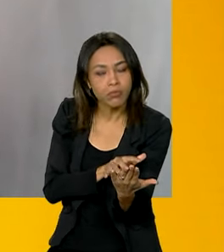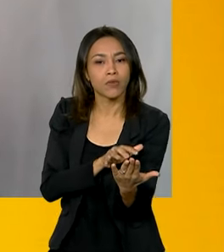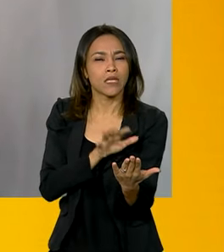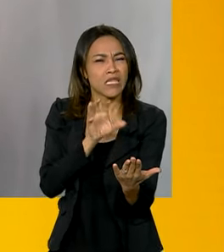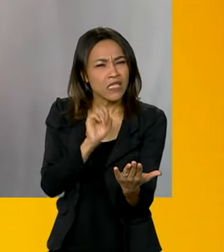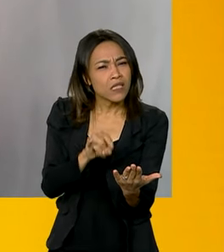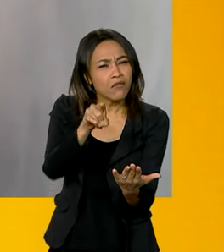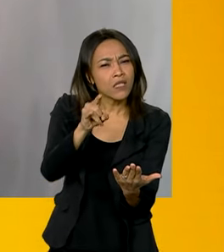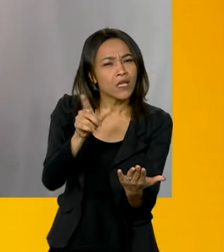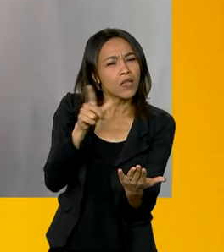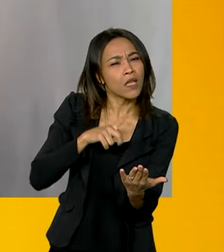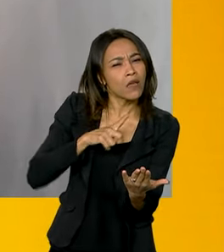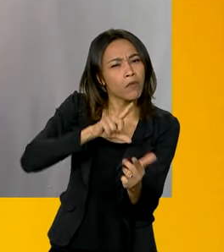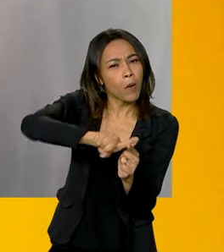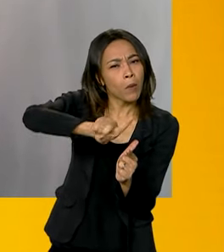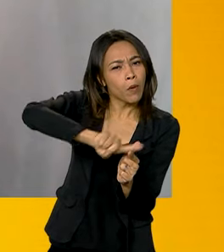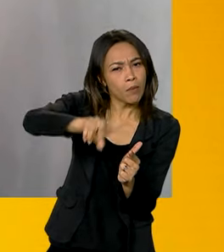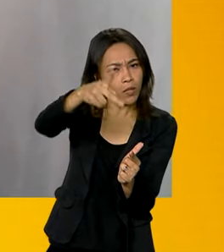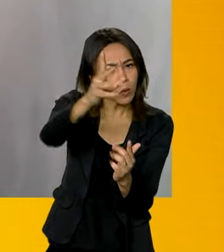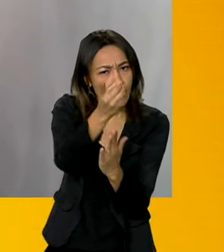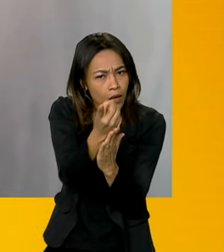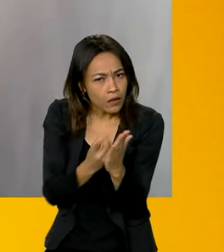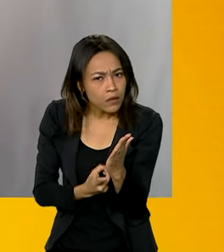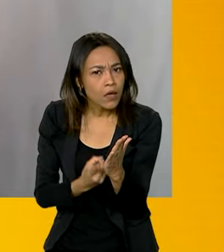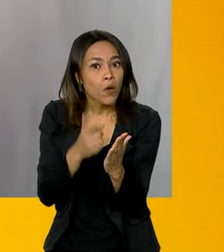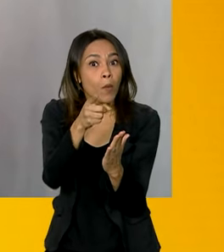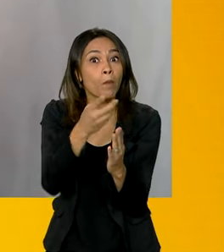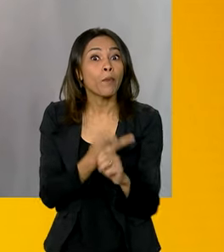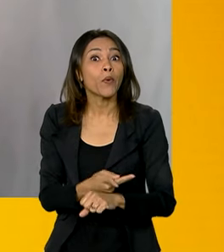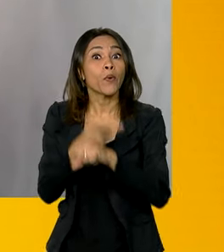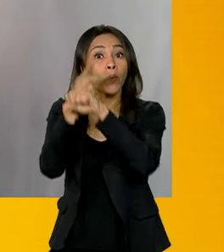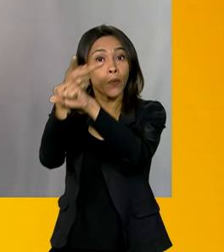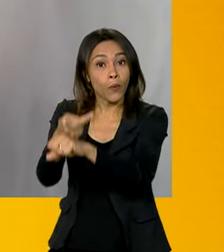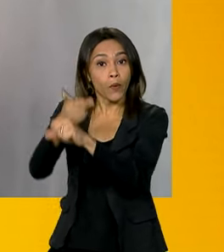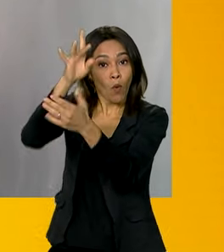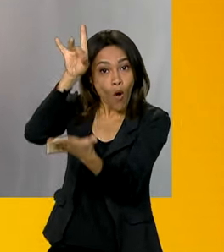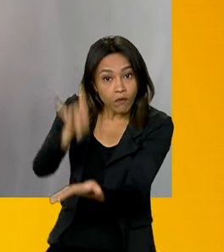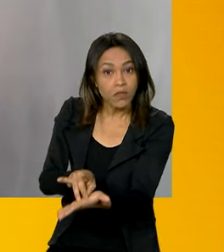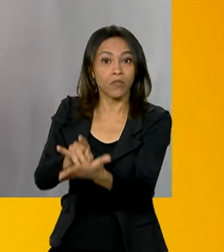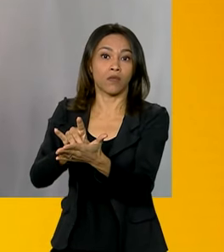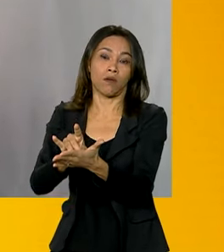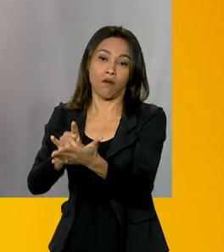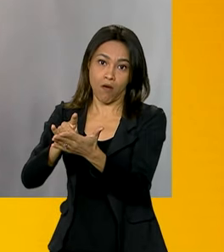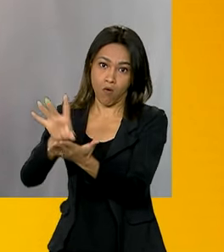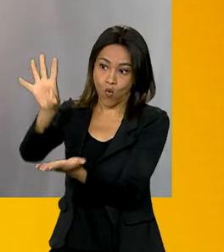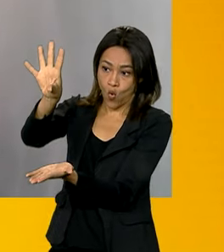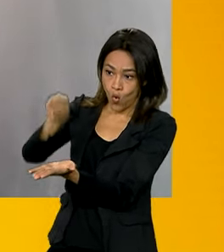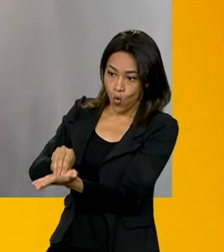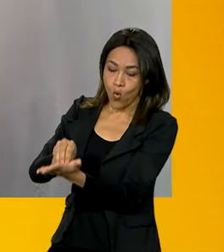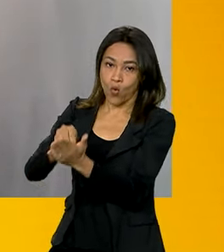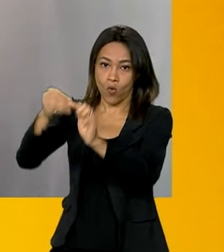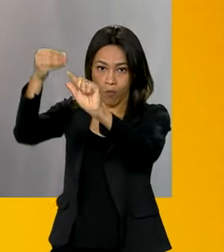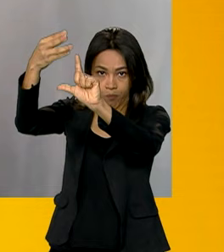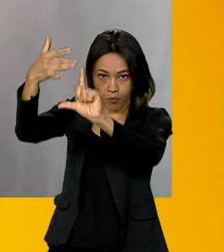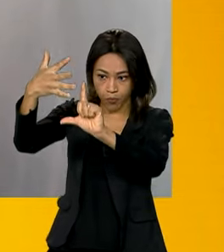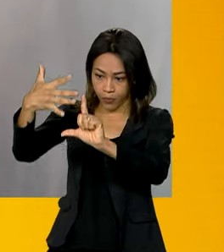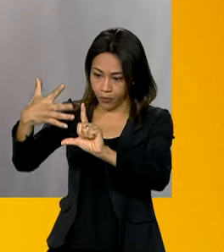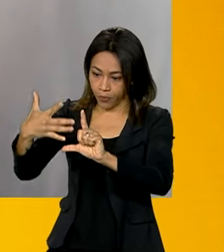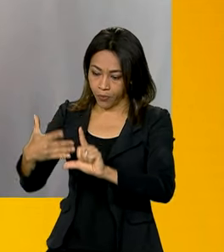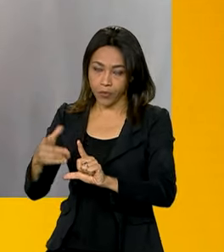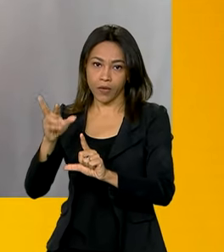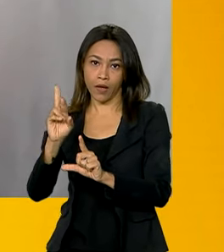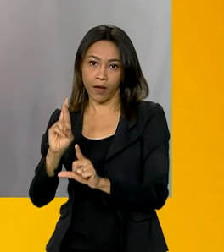algum problema na sua declaração, procure sempre os canais oficiais da Receita Federal, ou o app da Receita Federal,